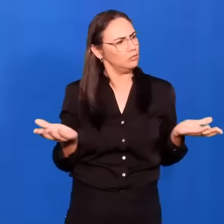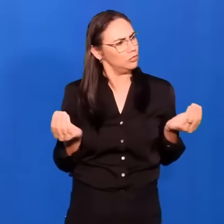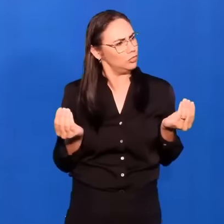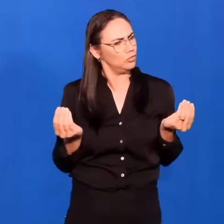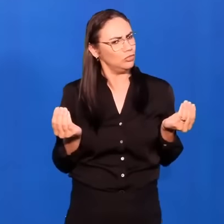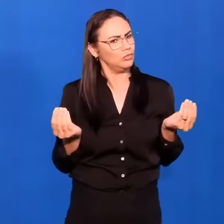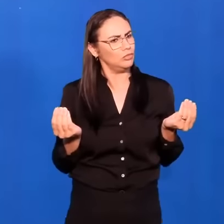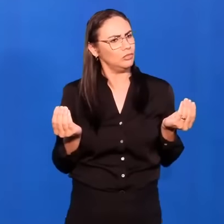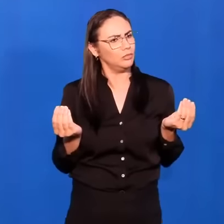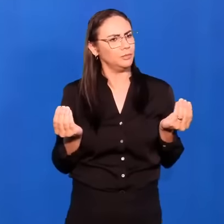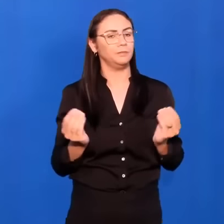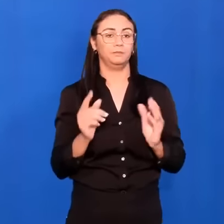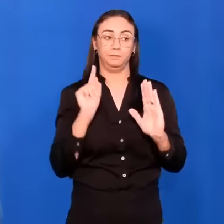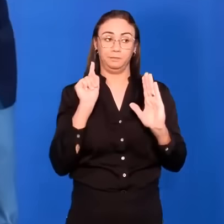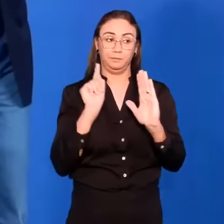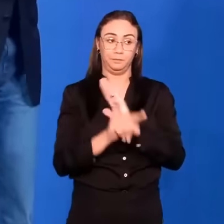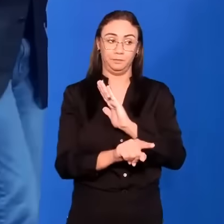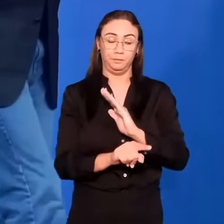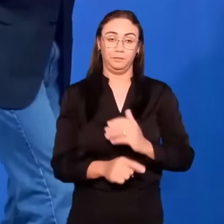Pergunta.